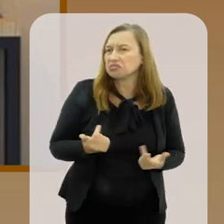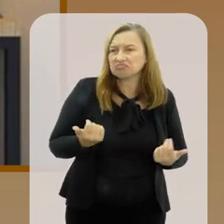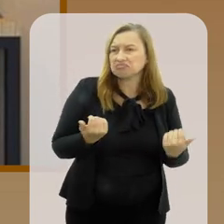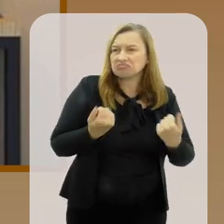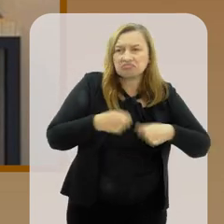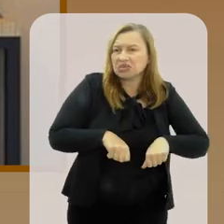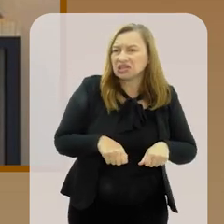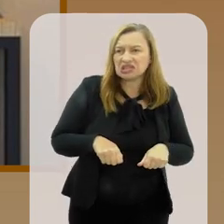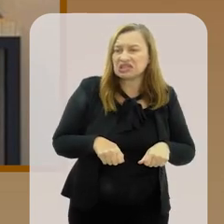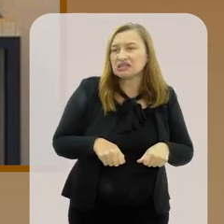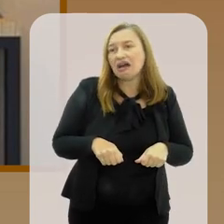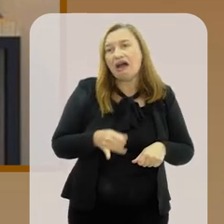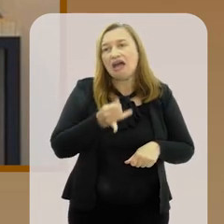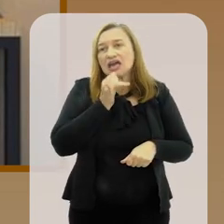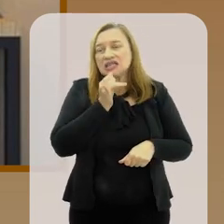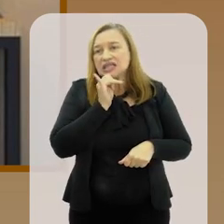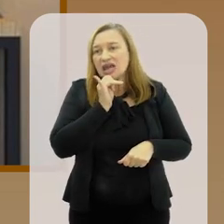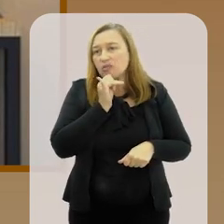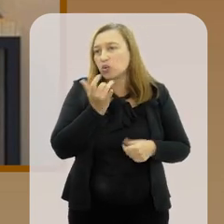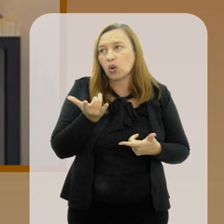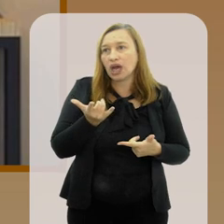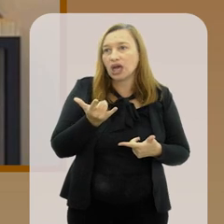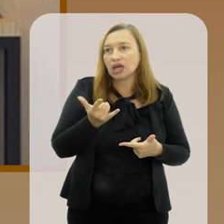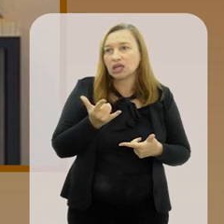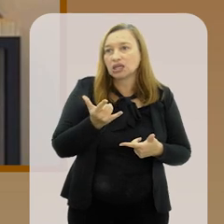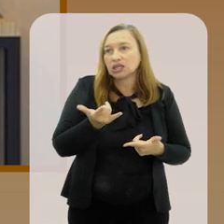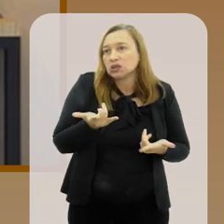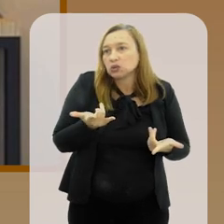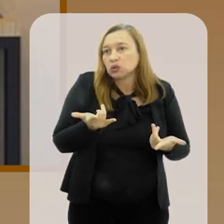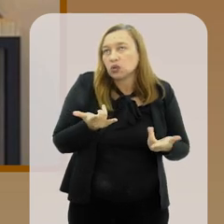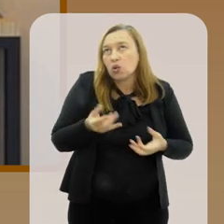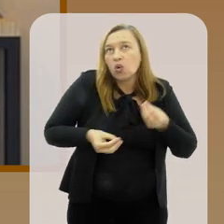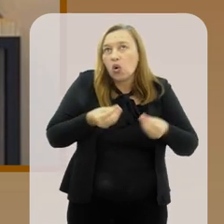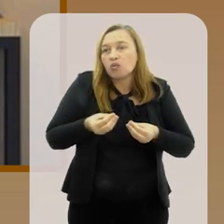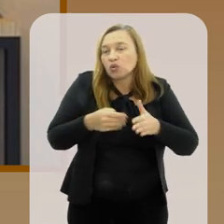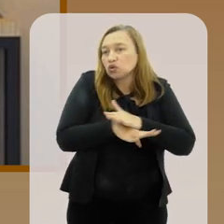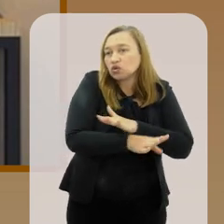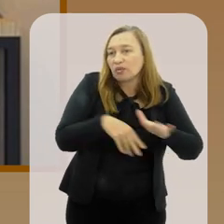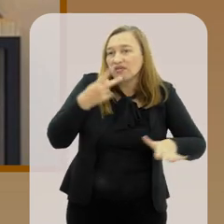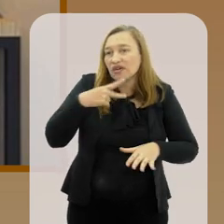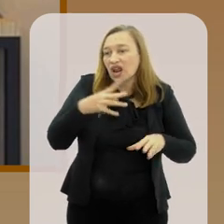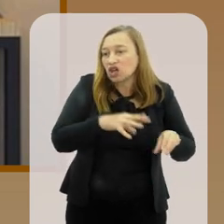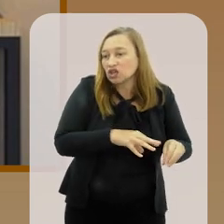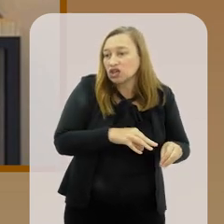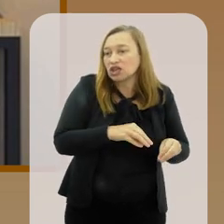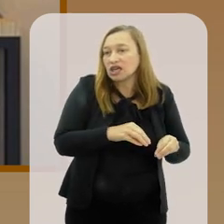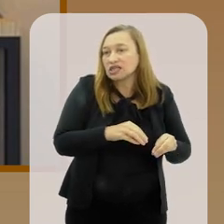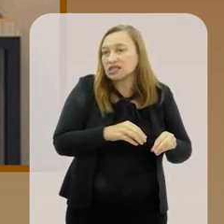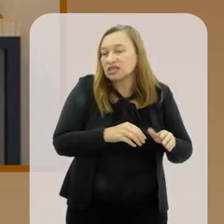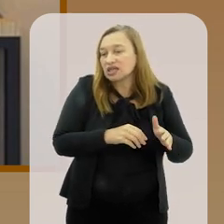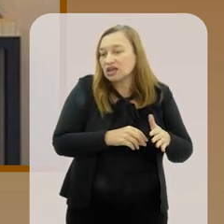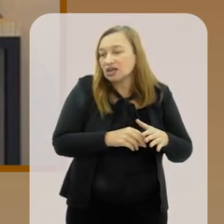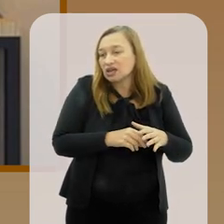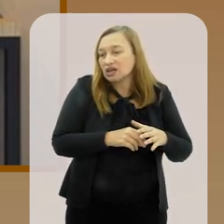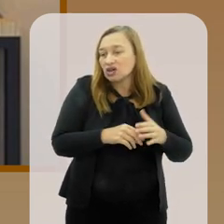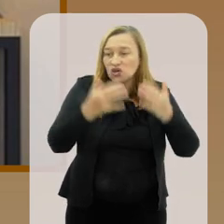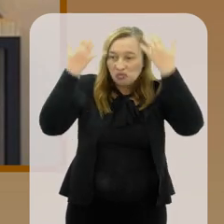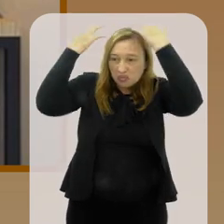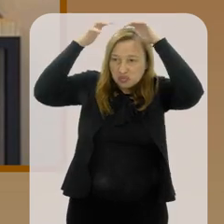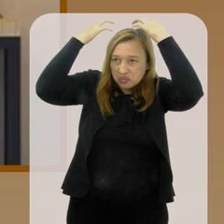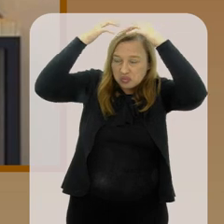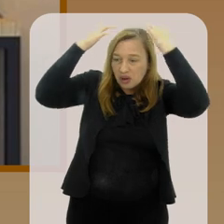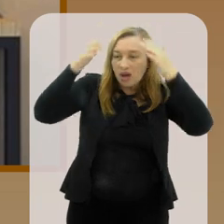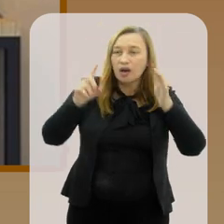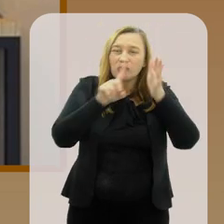para esses estudantes sem precisar recorrer por exemplo a... como a gente costuma dizer a essa fuga de